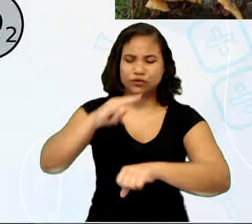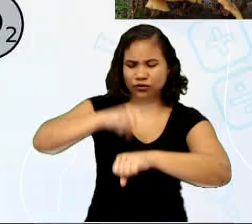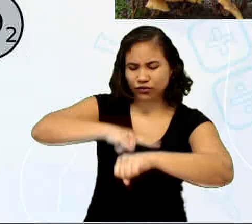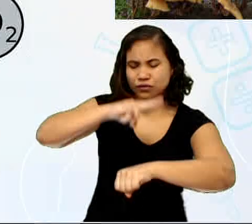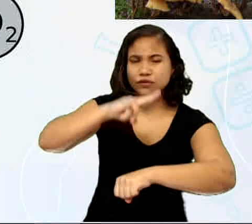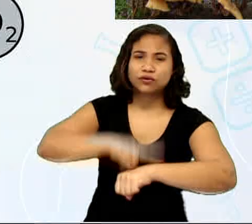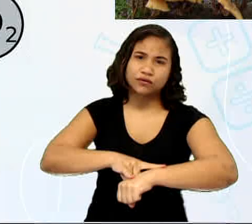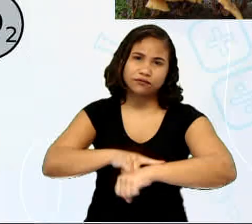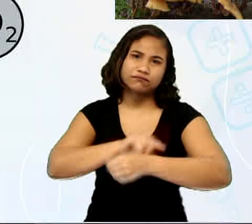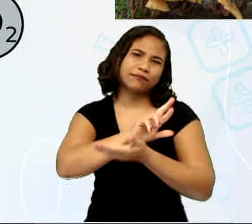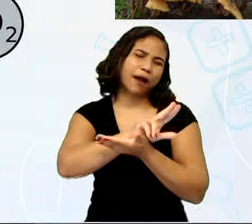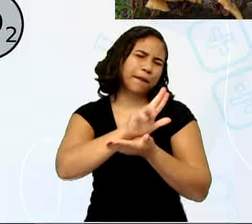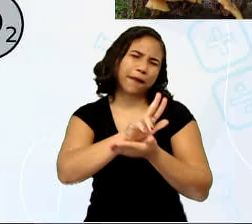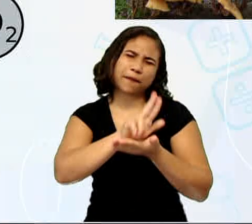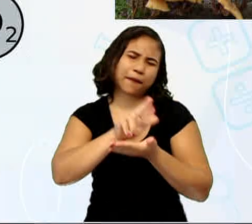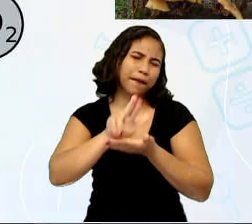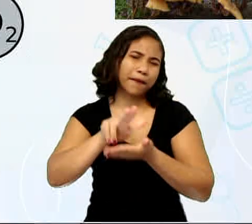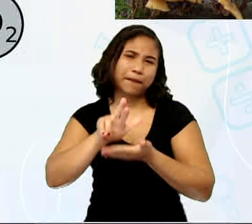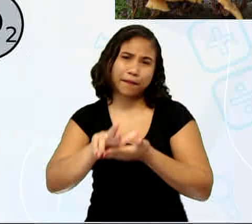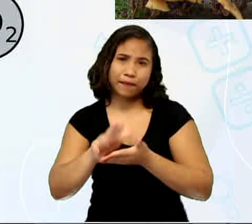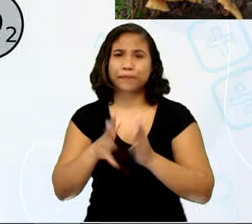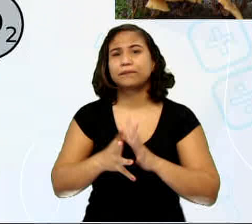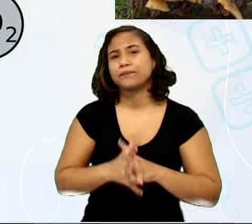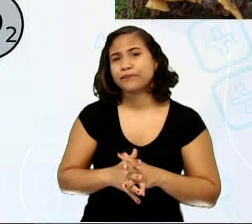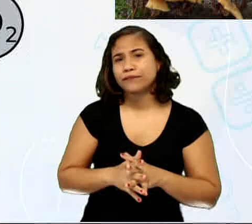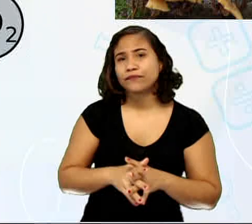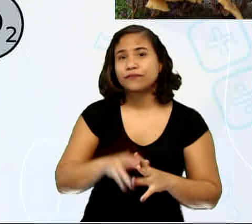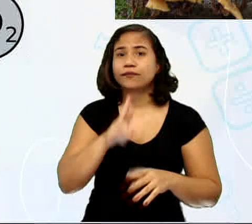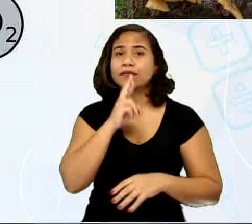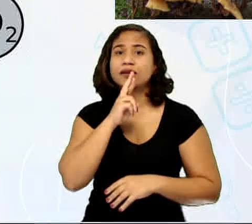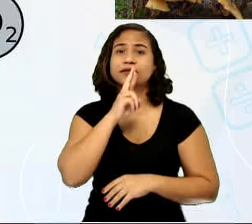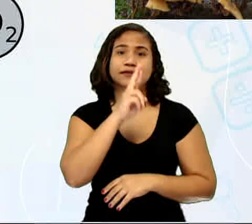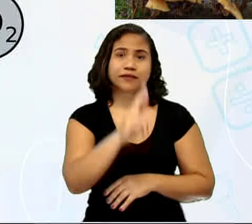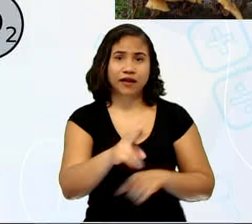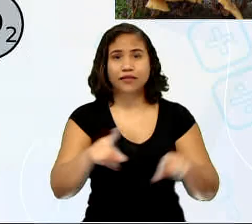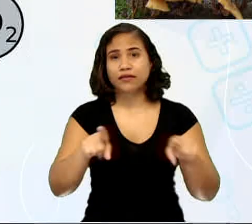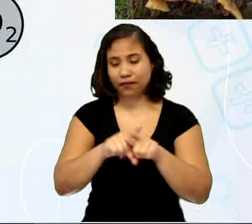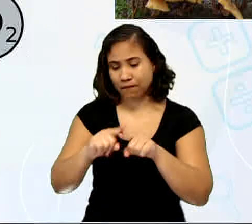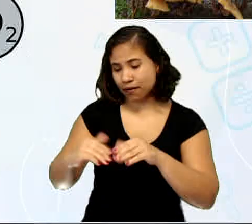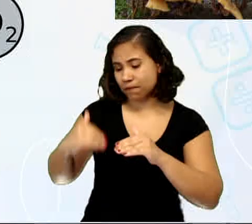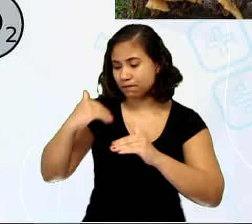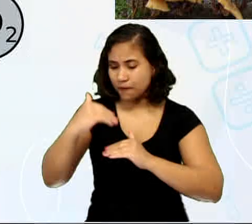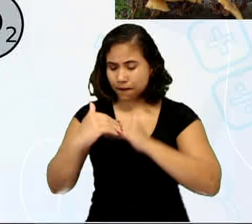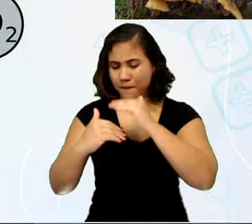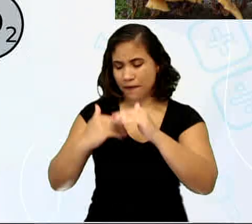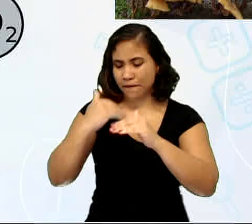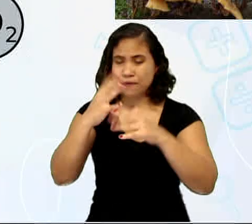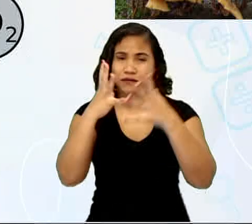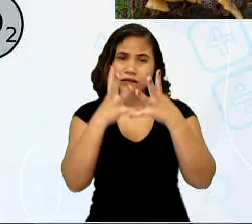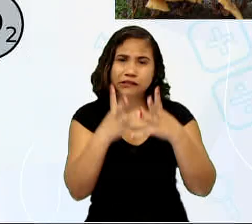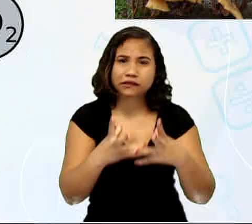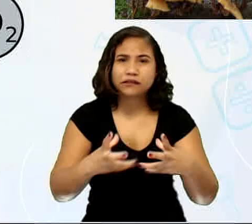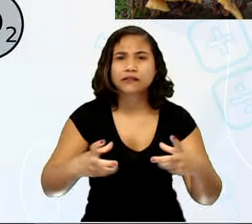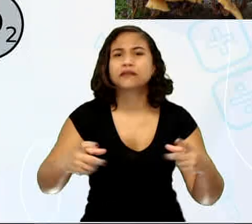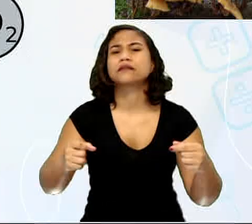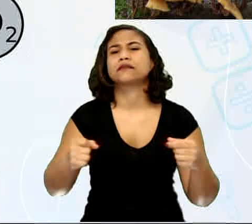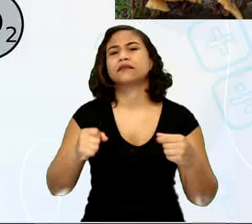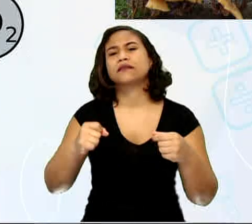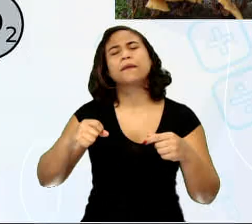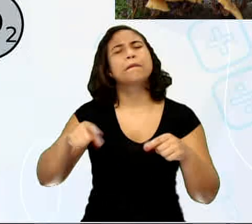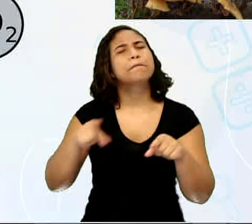e assim sucessivamente. O resultado desse processo de decomposição, ele tira